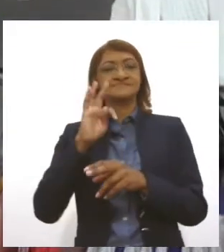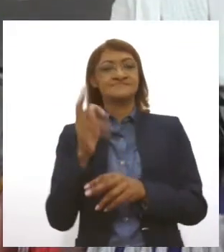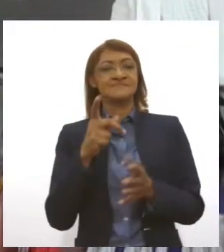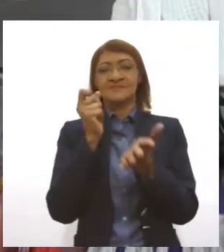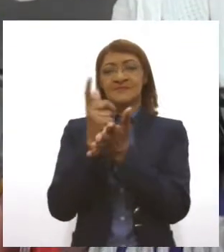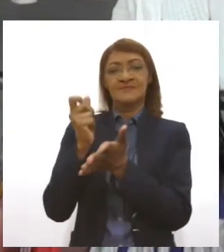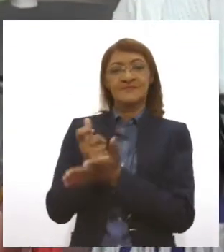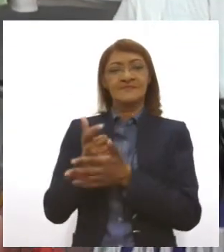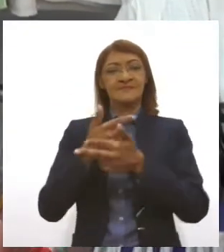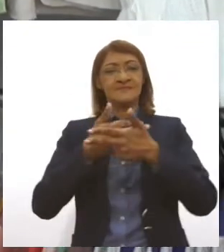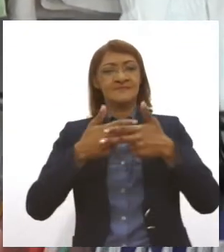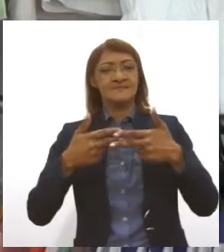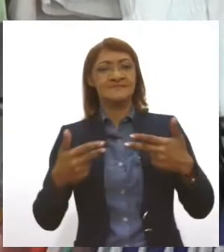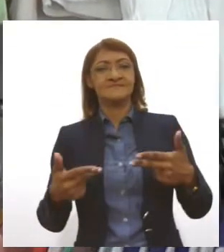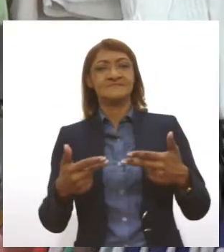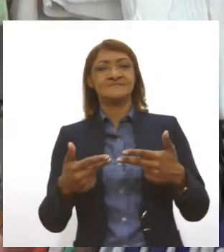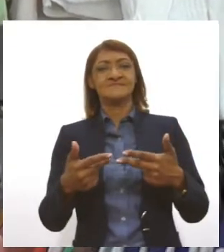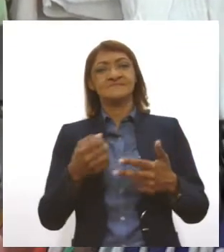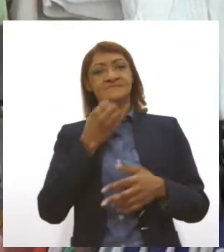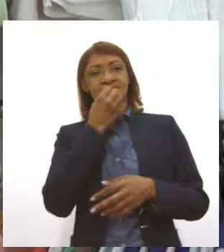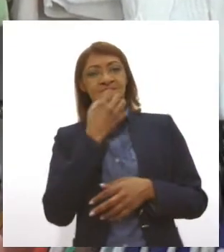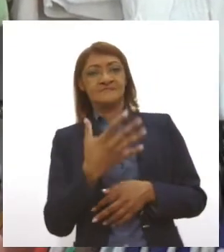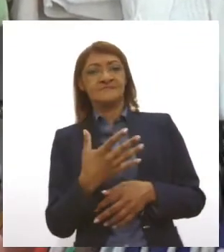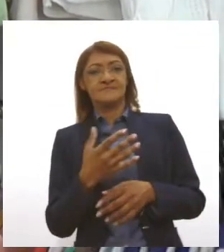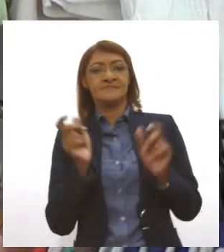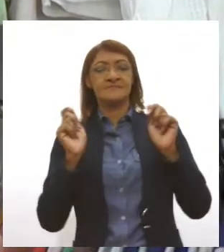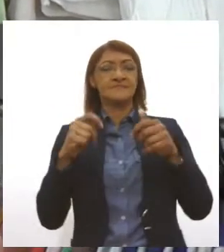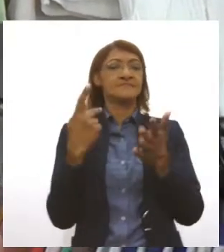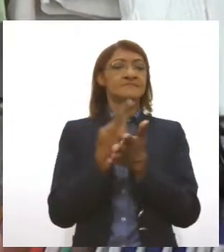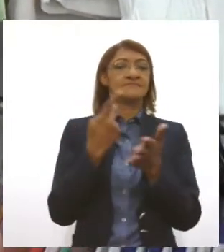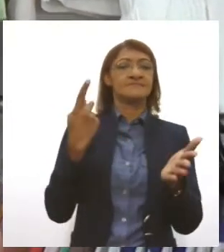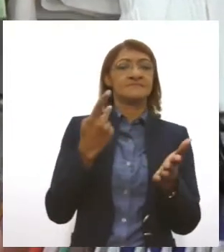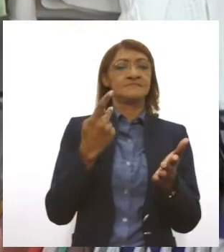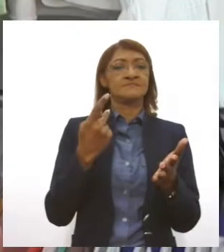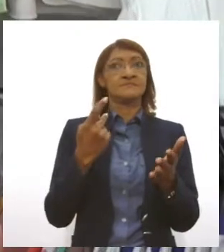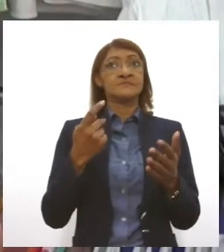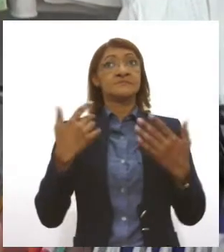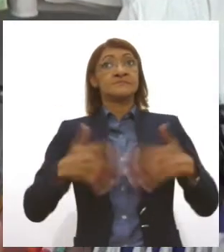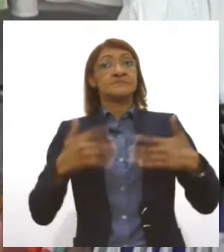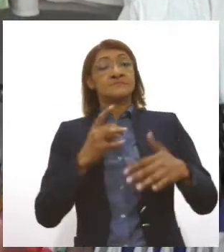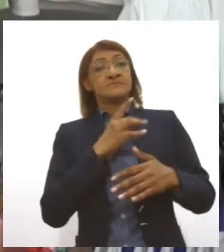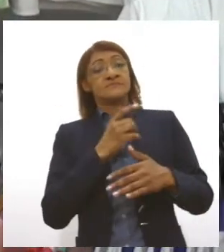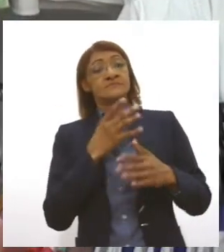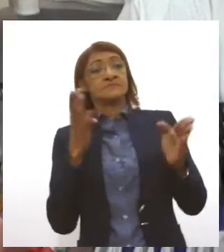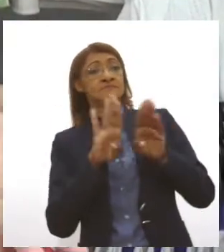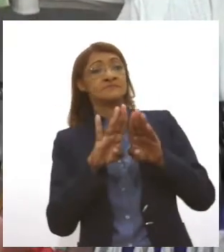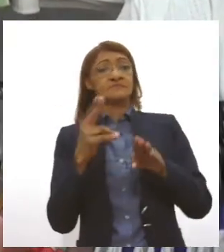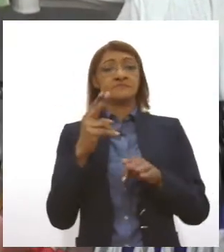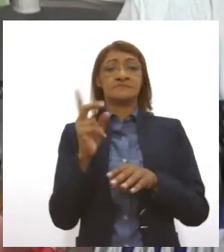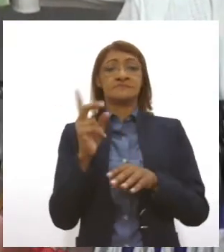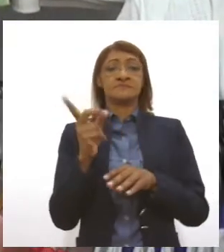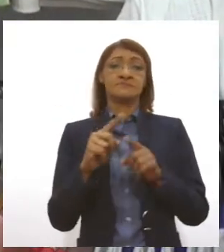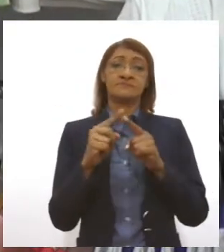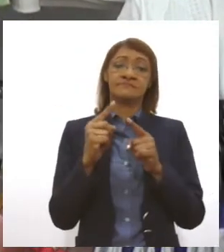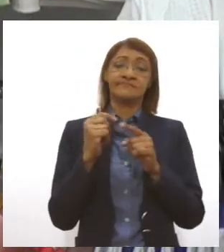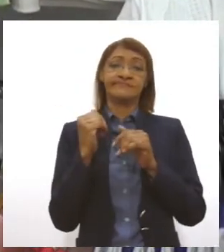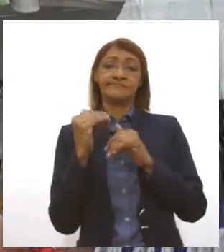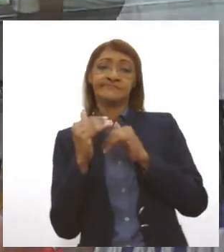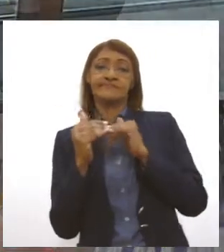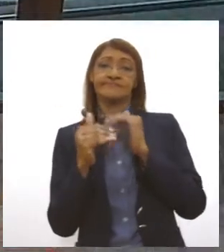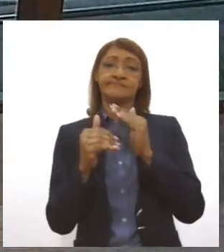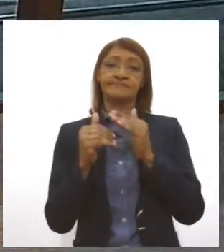sempre compra moderado, com medo do que vai se acontecer, se vai fechar. Mas estamos indo, né? Tentando aos pouquinhos.